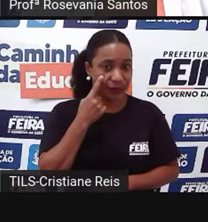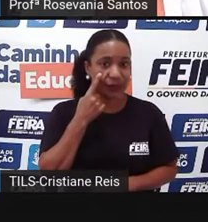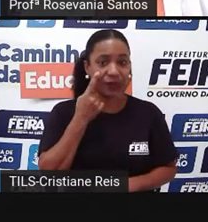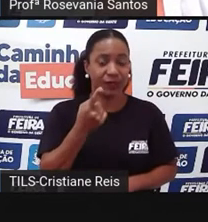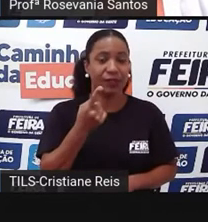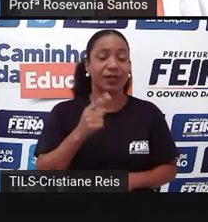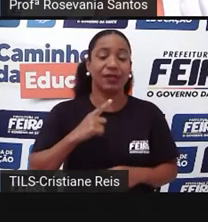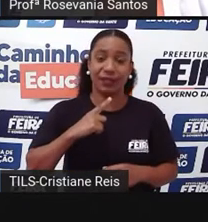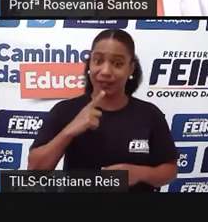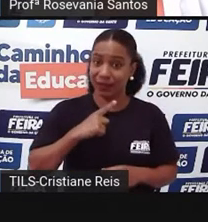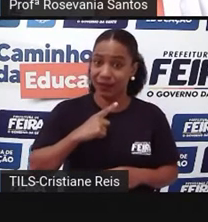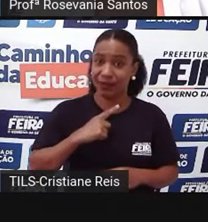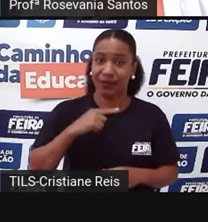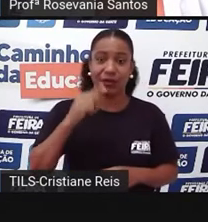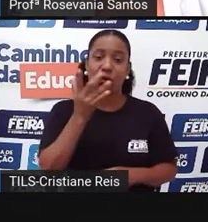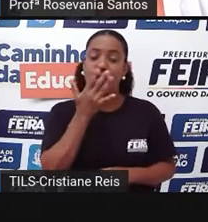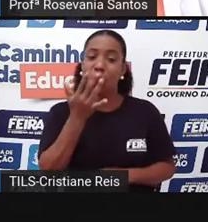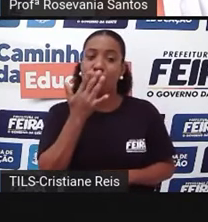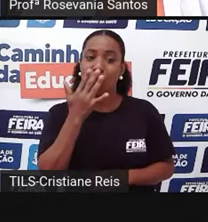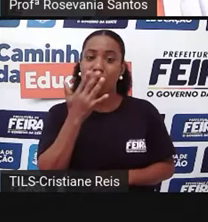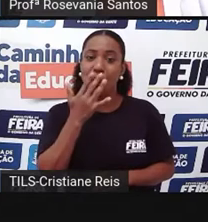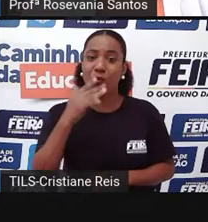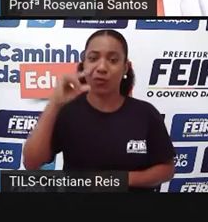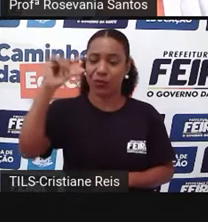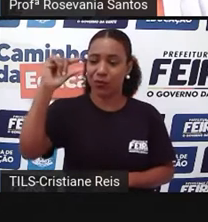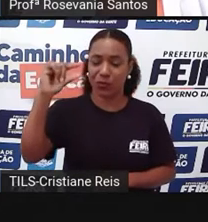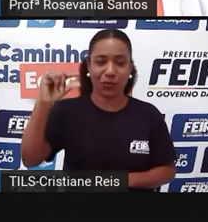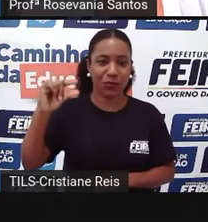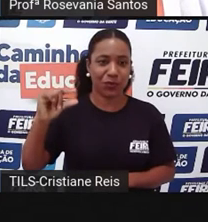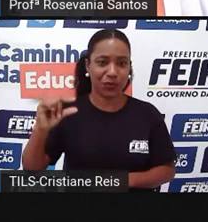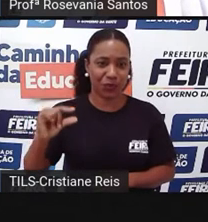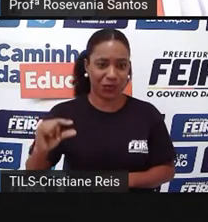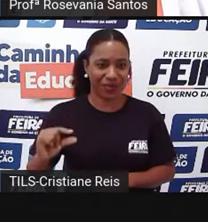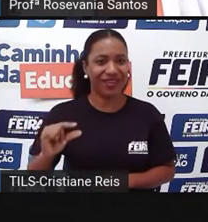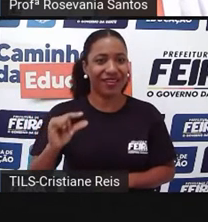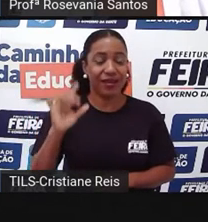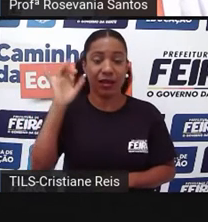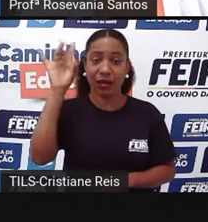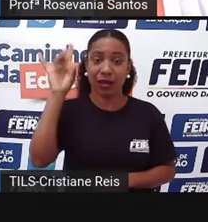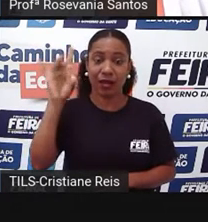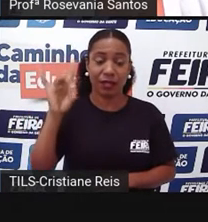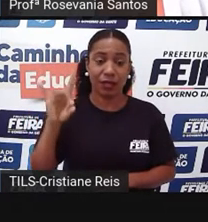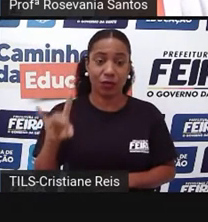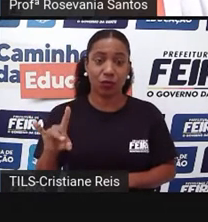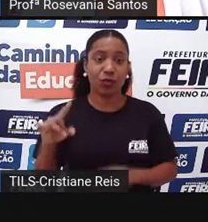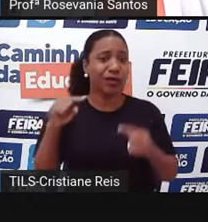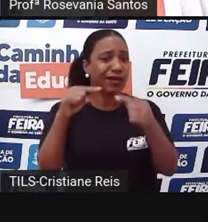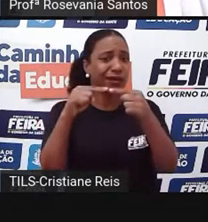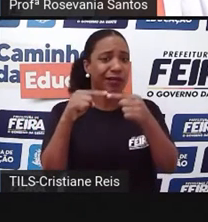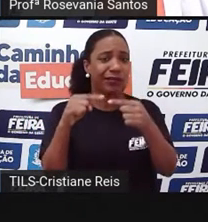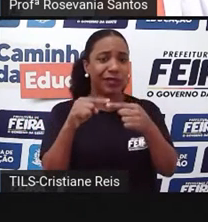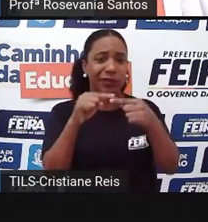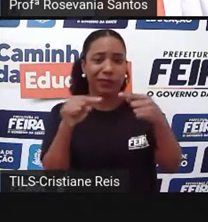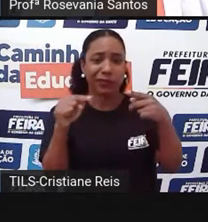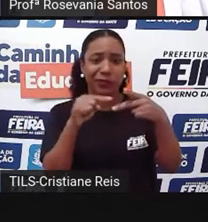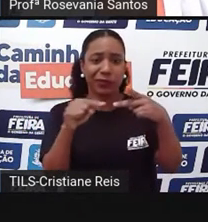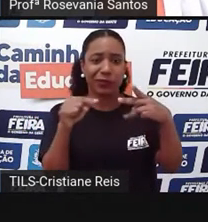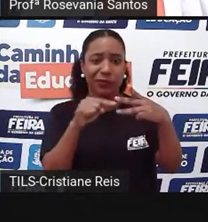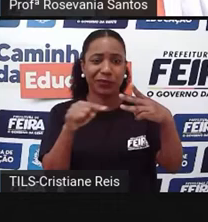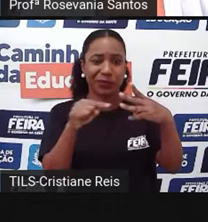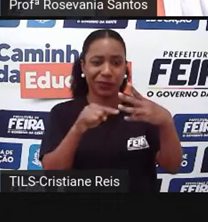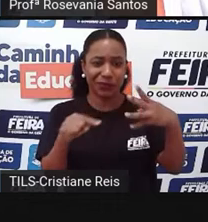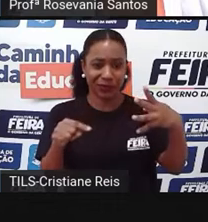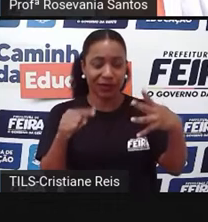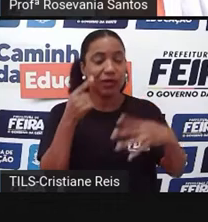tem uma legenda, que essas cores estão aqui representadas na legenda, elas representam algum fenômeno. Então, eu tenho aqui, no caso,